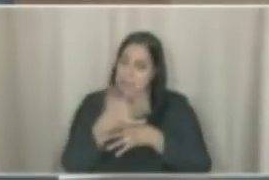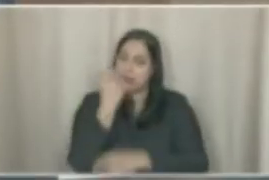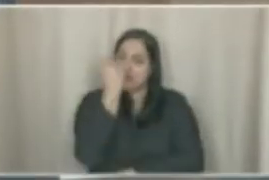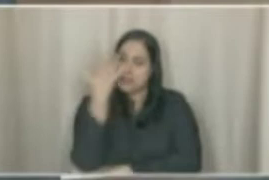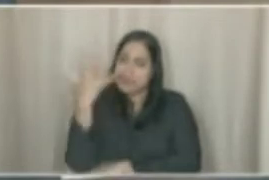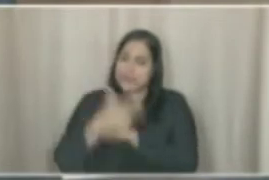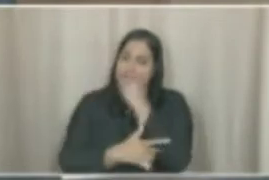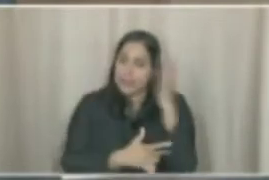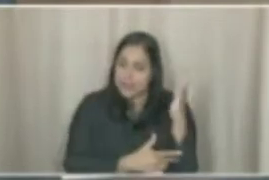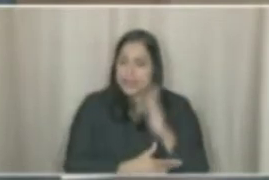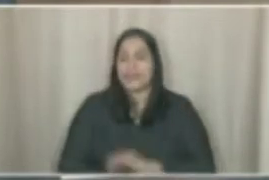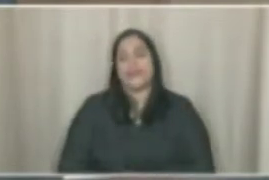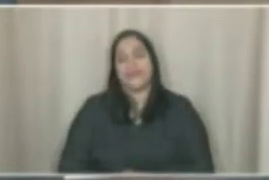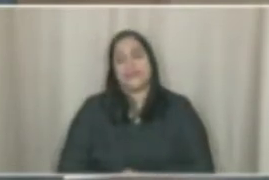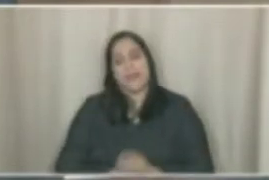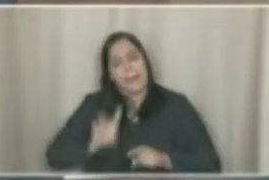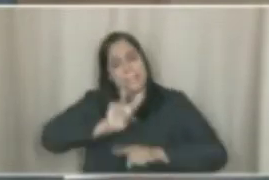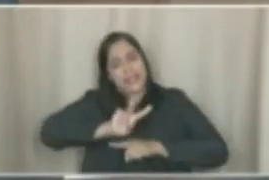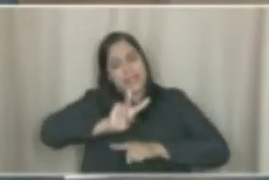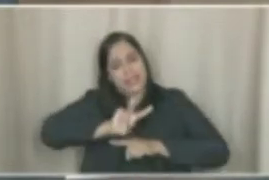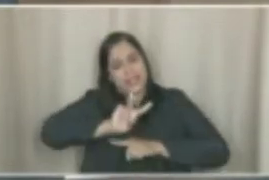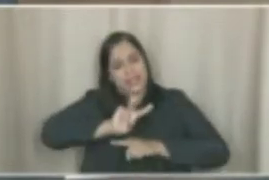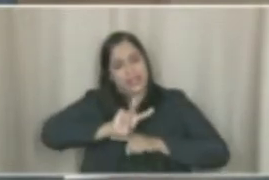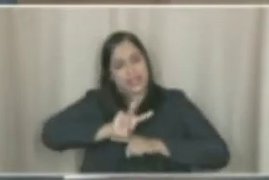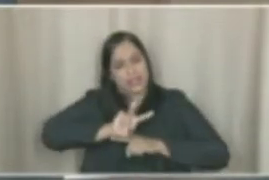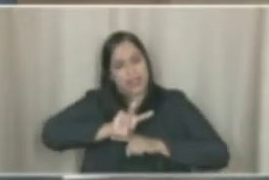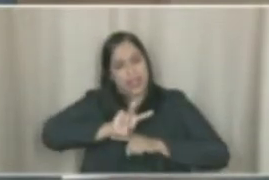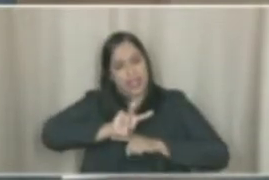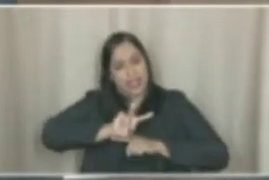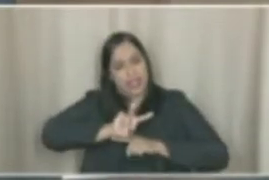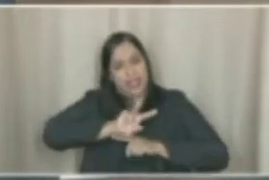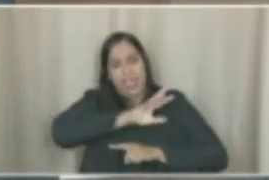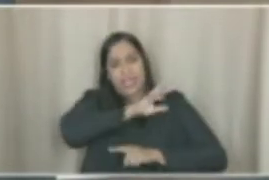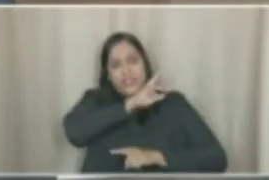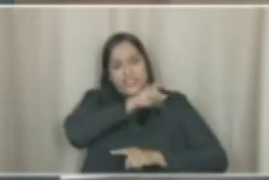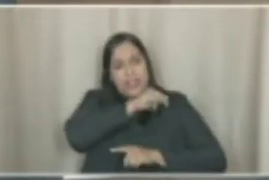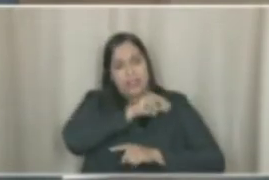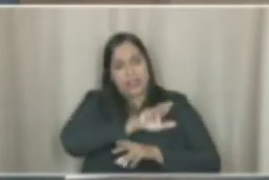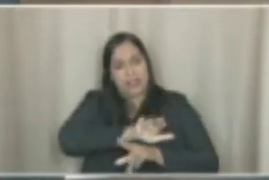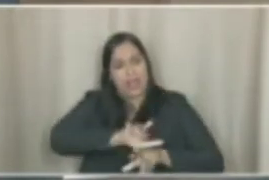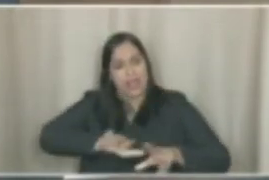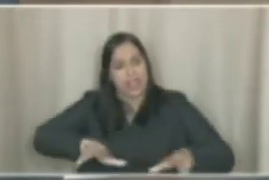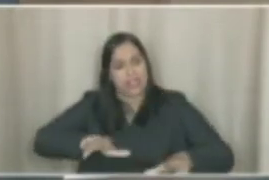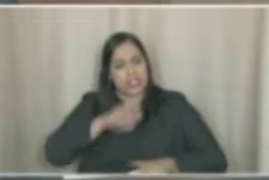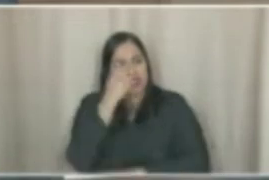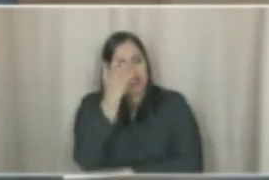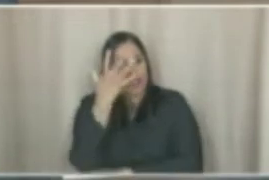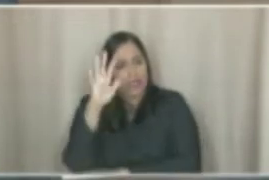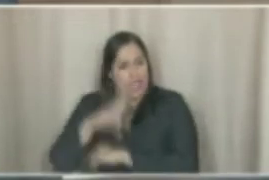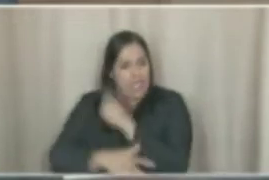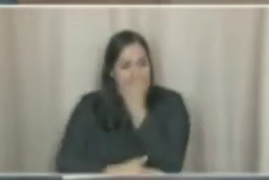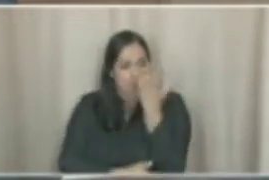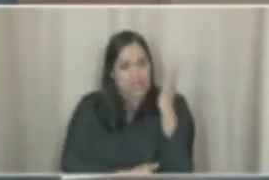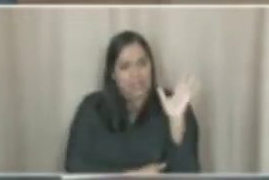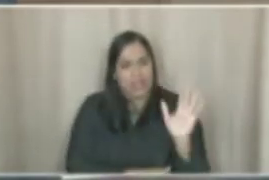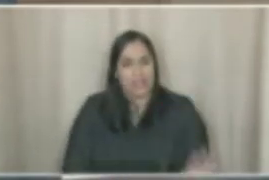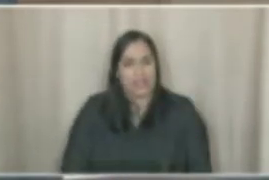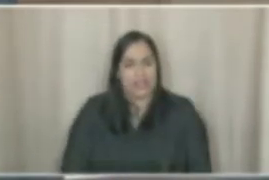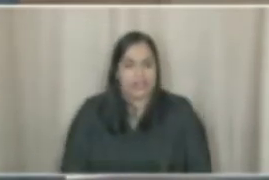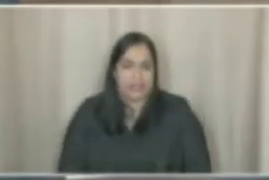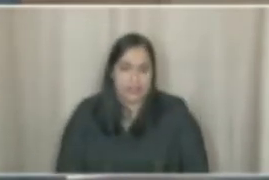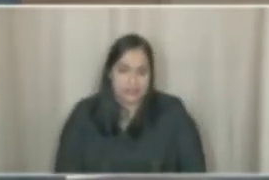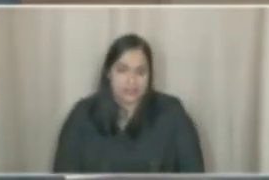é de grande importância para o desenvolvimento econômico do Recife e a inovação é uma das marcas de uma cidade